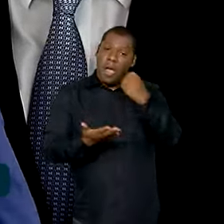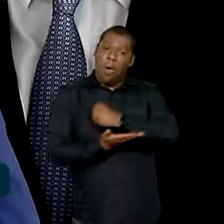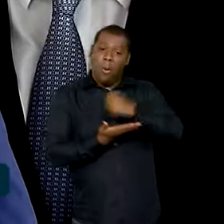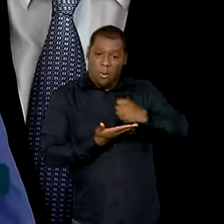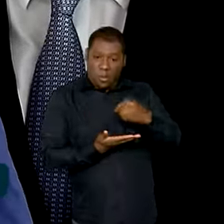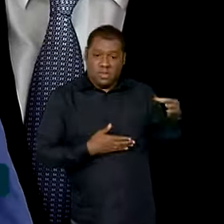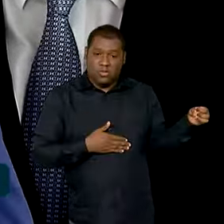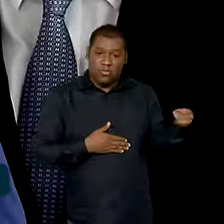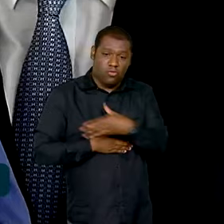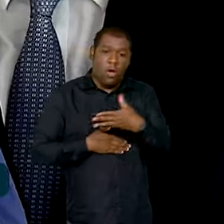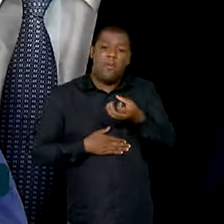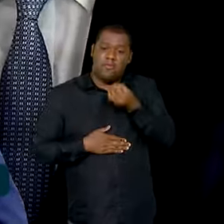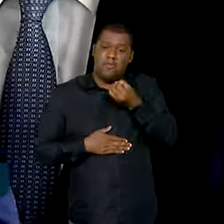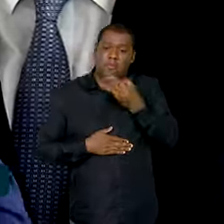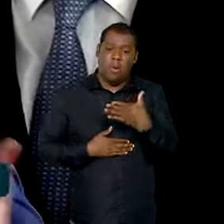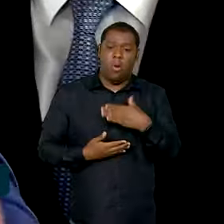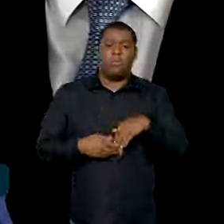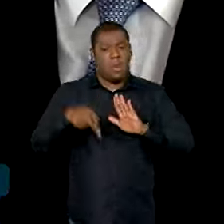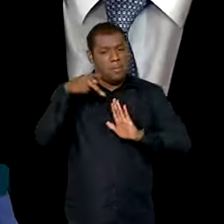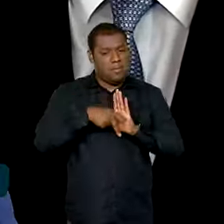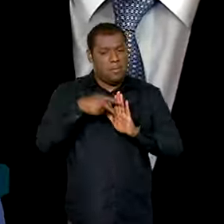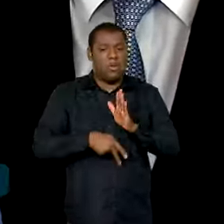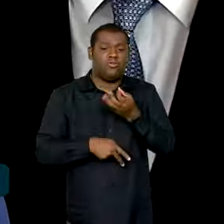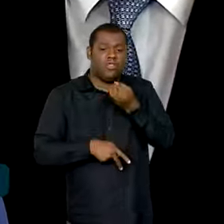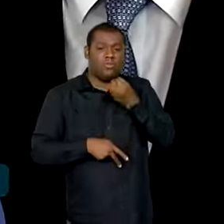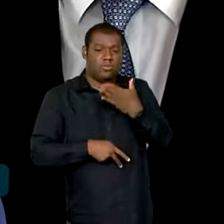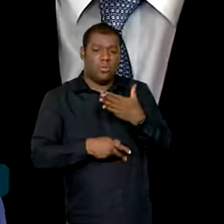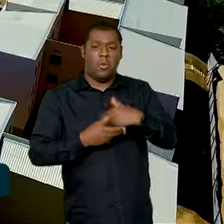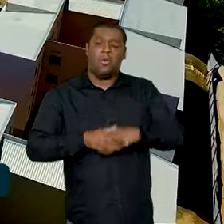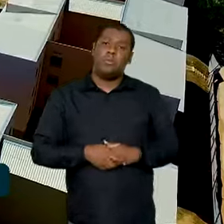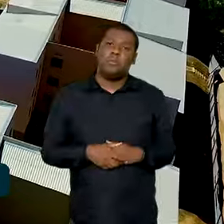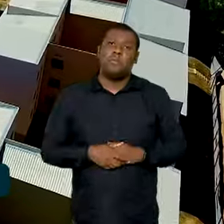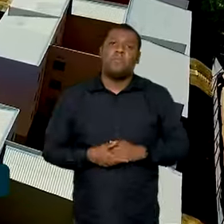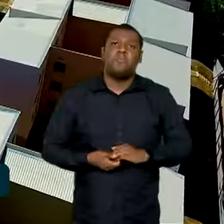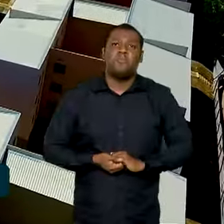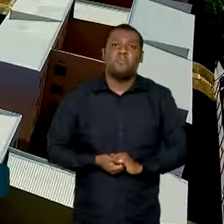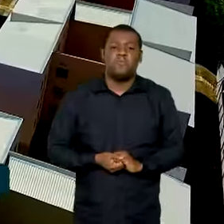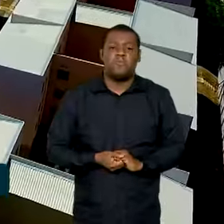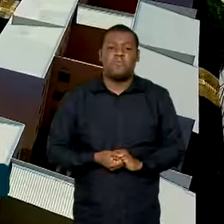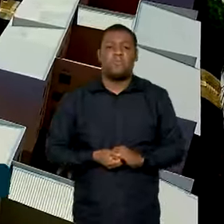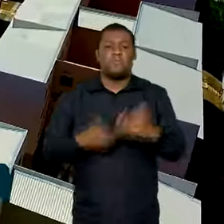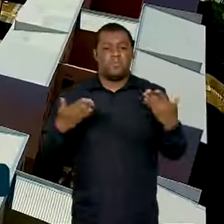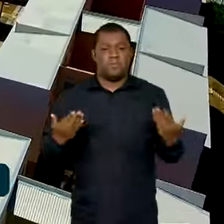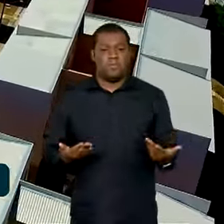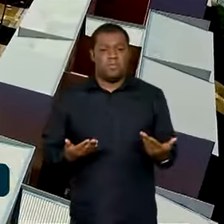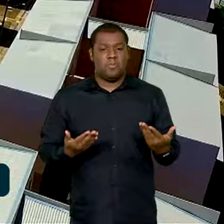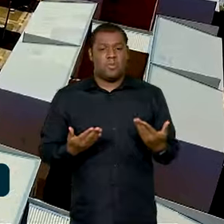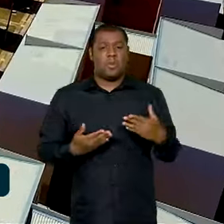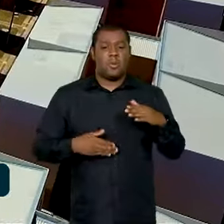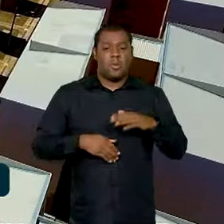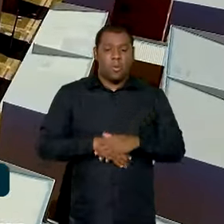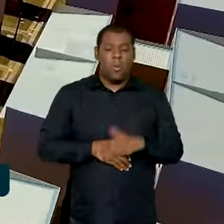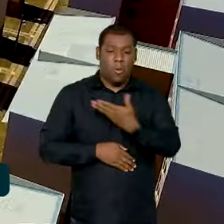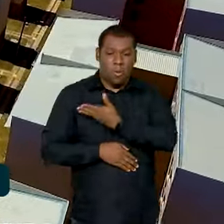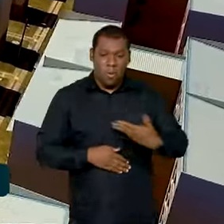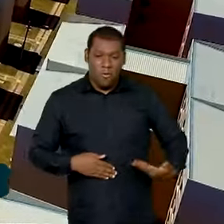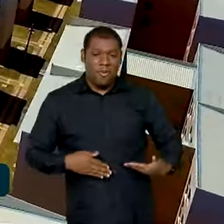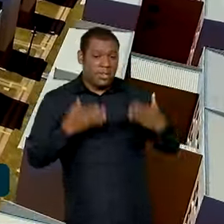Eu acho que é um bom projeto para se iniciar o novo Minha Casa Minha Vida. Segundo o planejamento apresentado pelo governo,